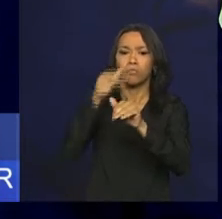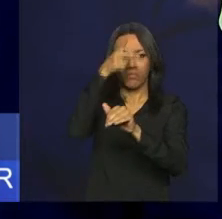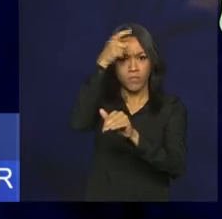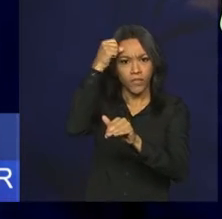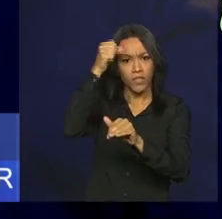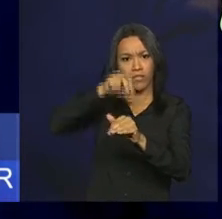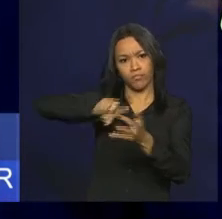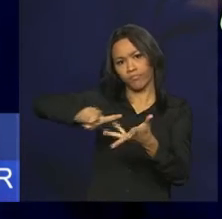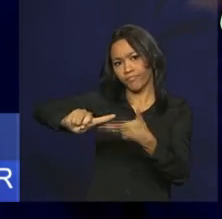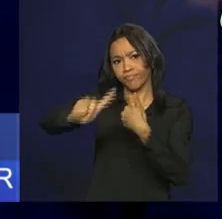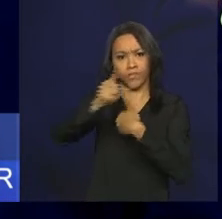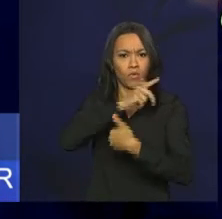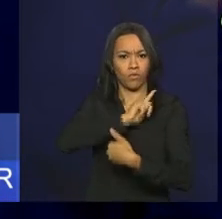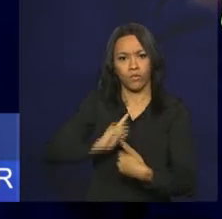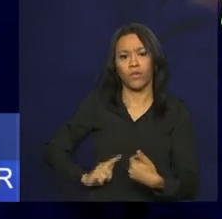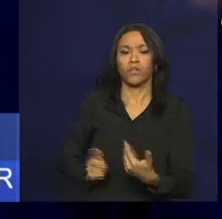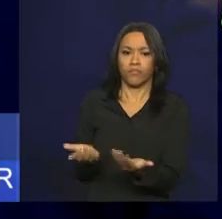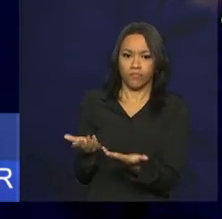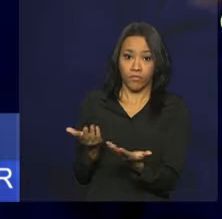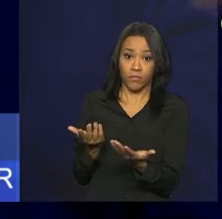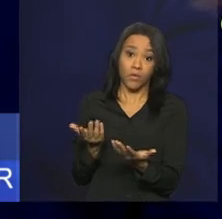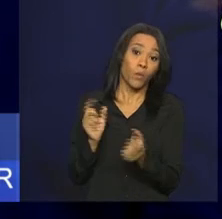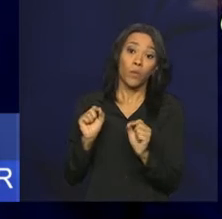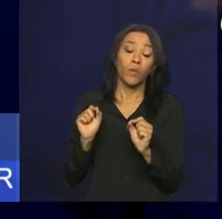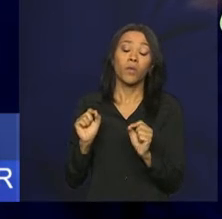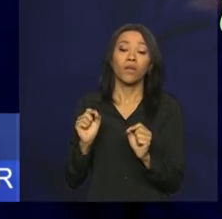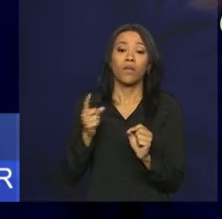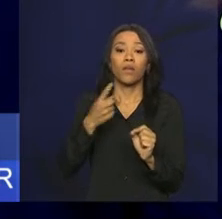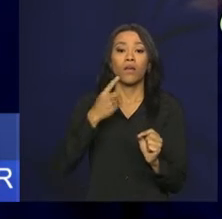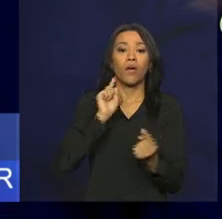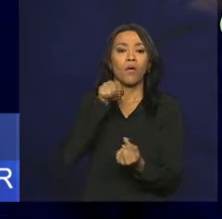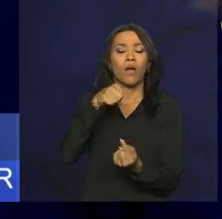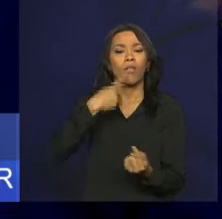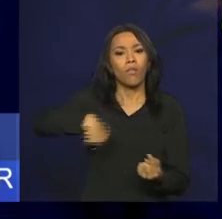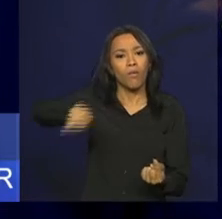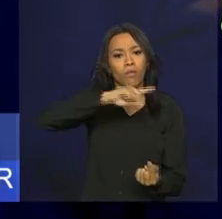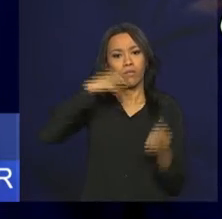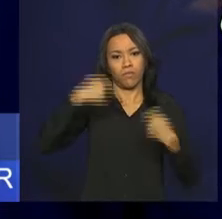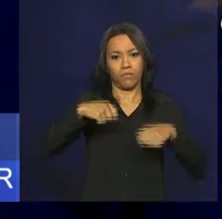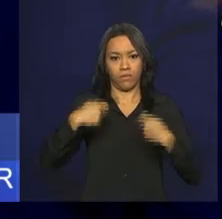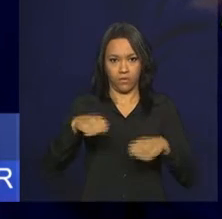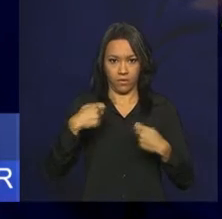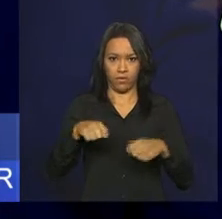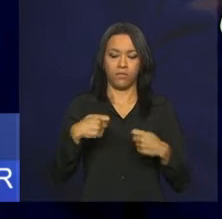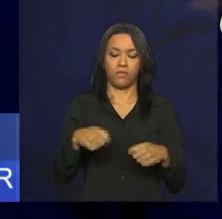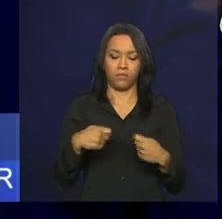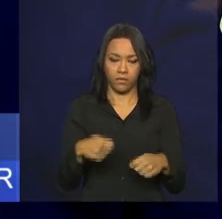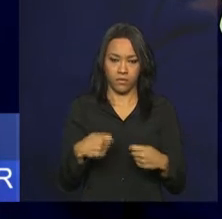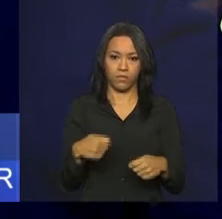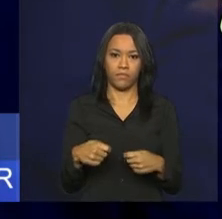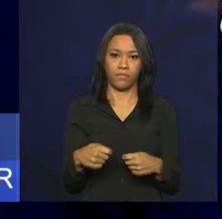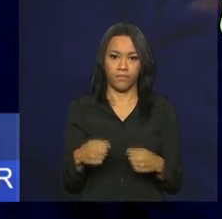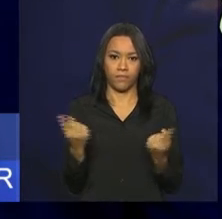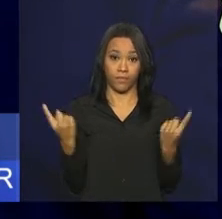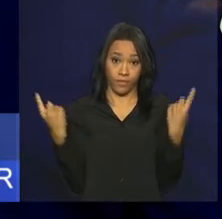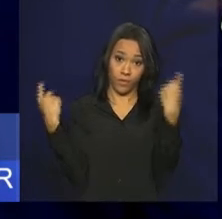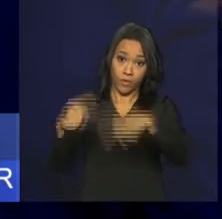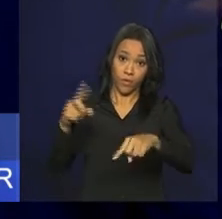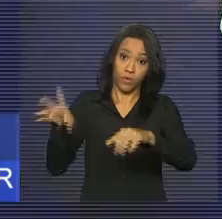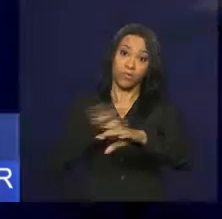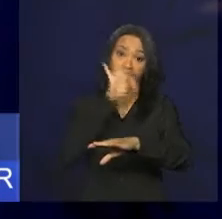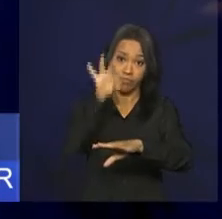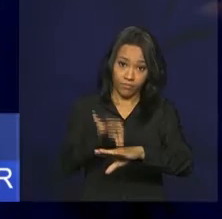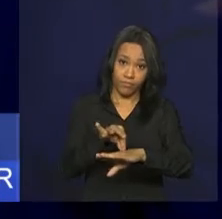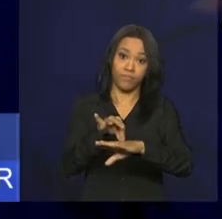locais para o fato de nós termos que enfrentar o mosquito Aedes